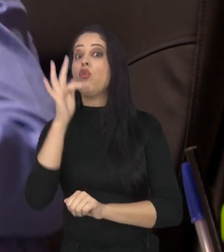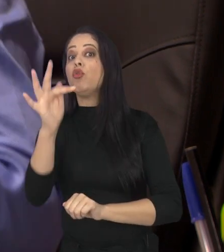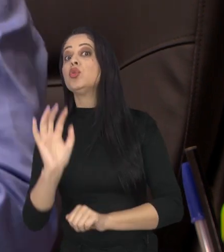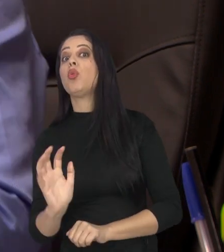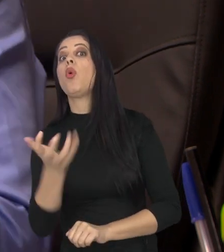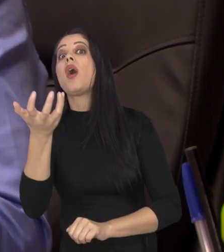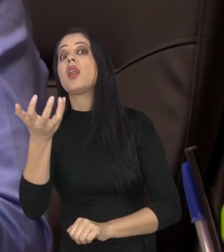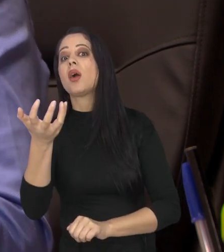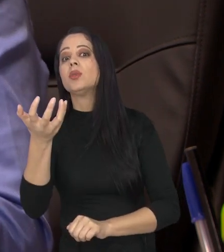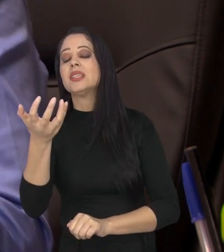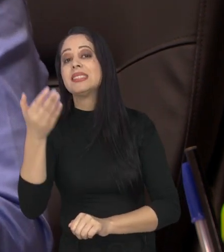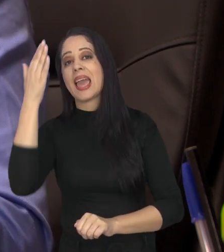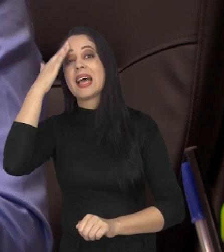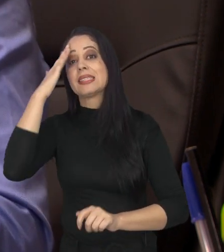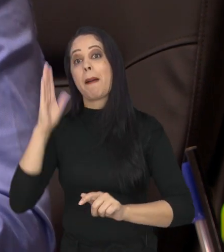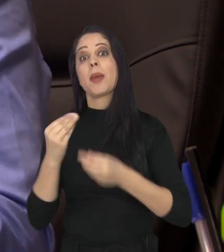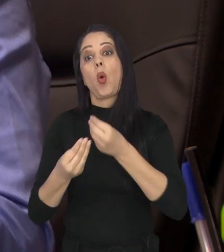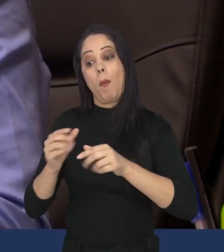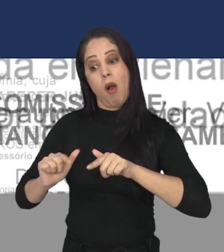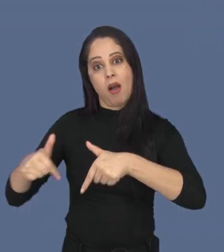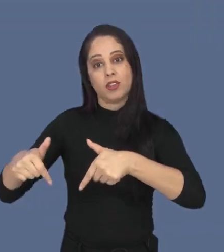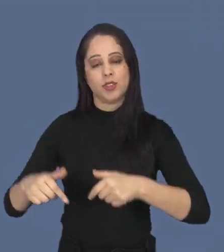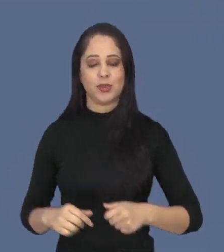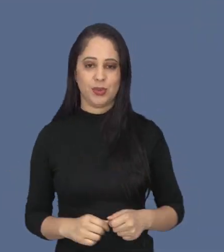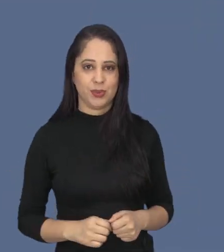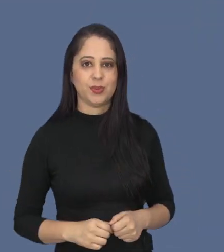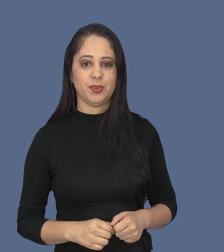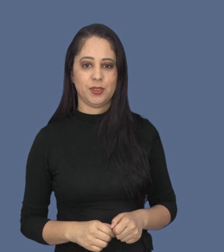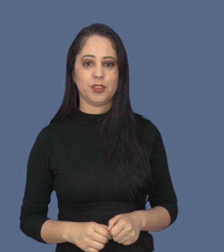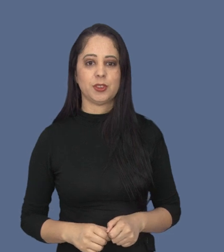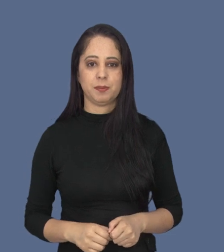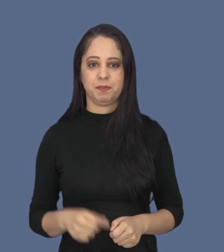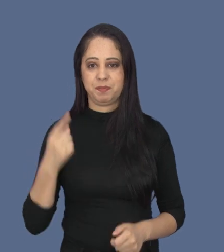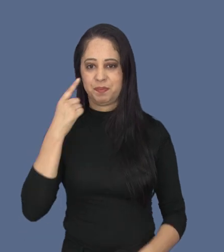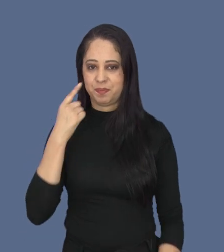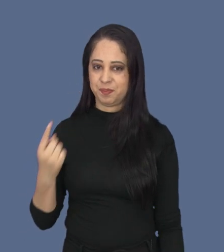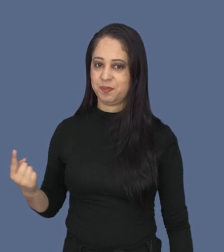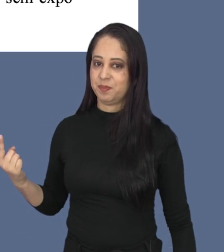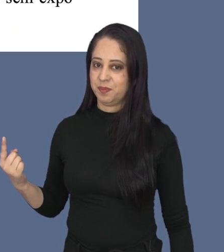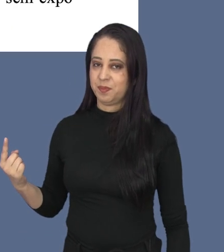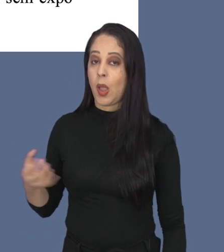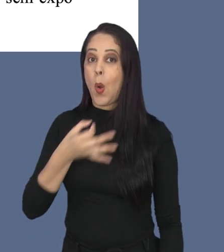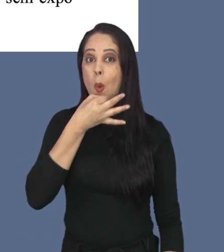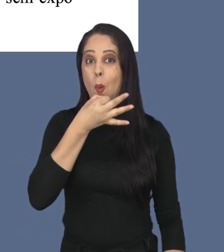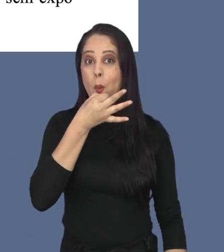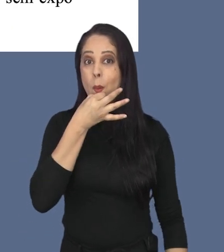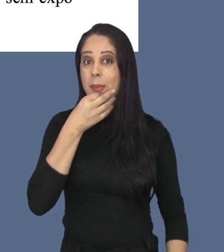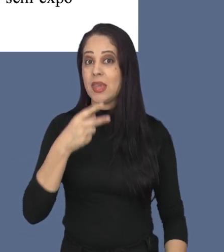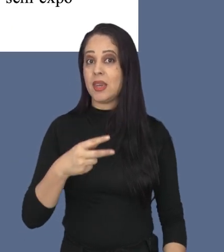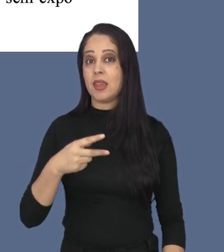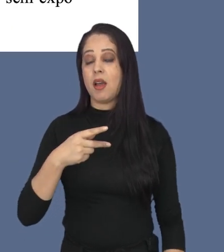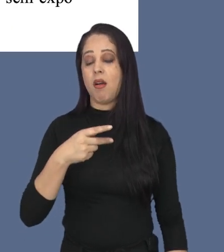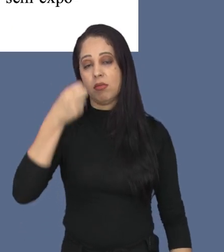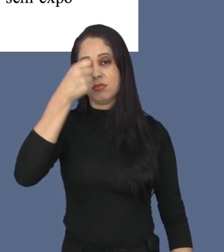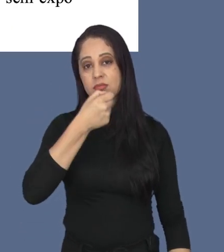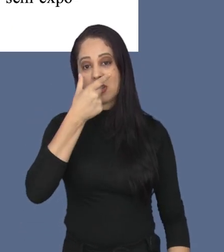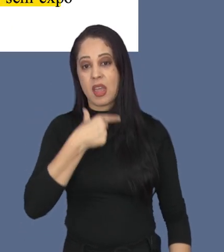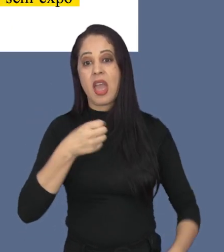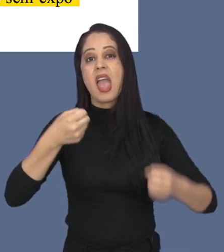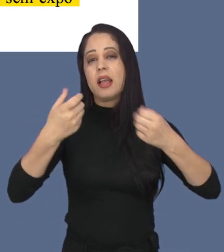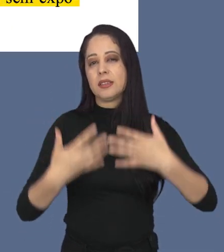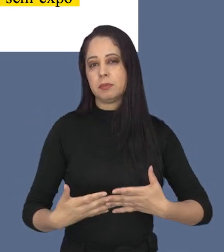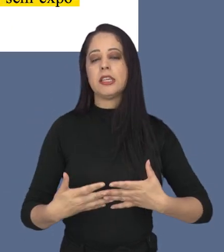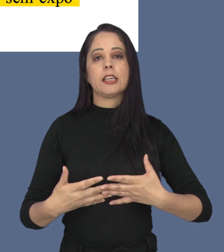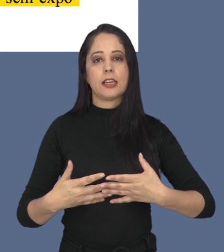pode acontecer no futuro com essa criança, ela saber como agir. No texto da justificativa, o parlamentar reforça a importância dos